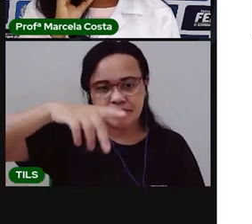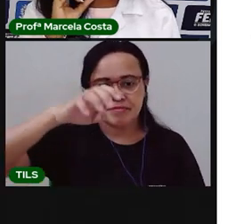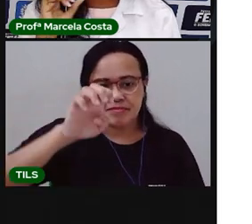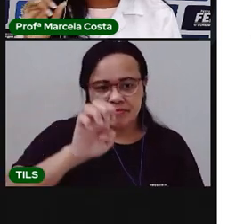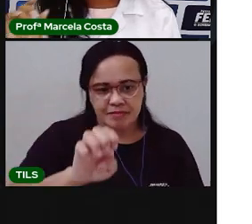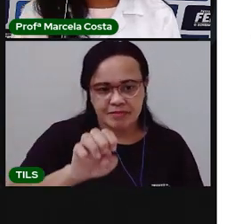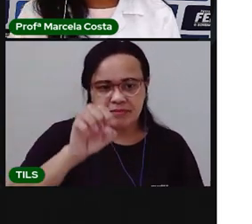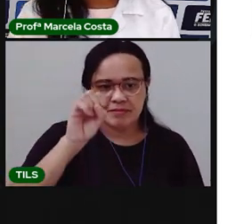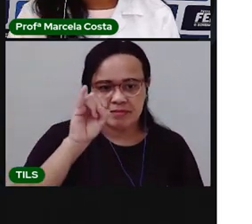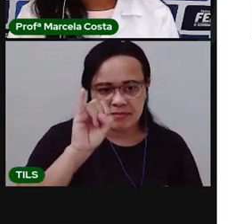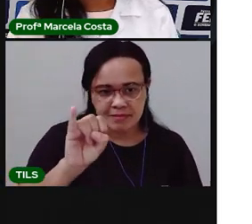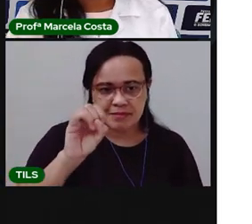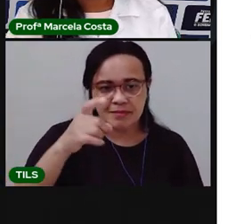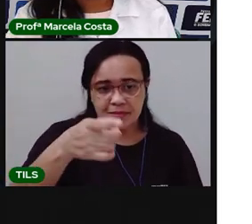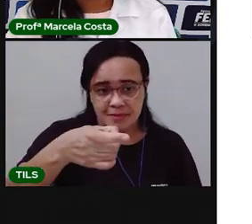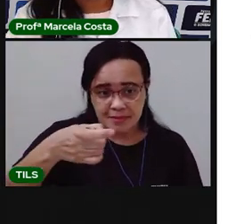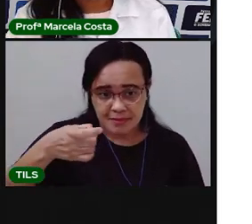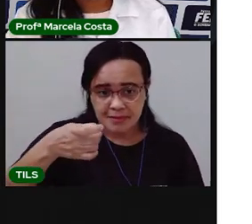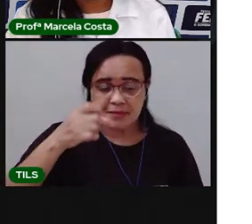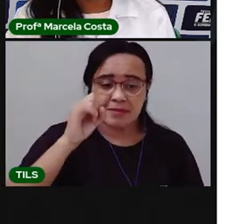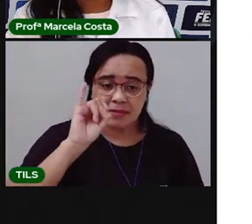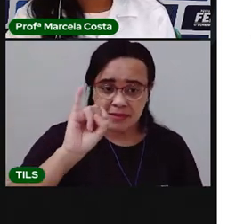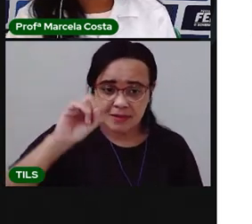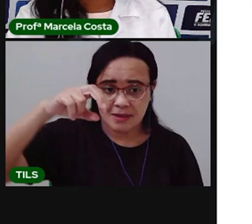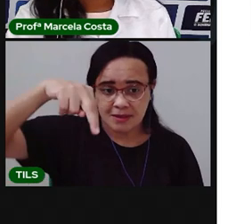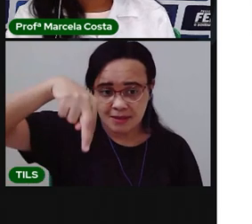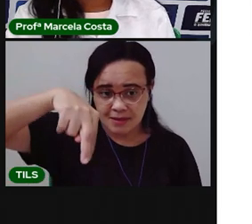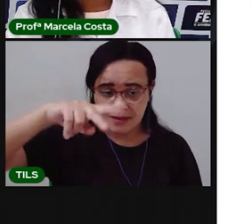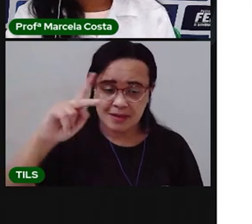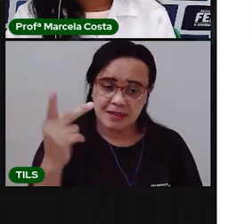Peixinho. Peixinho. Começa com a letra?